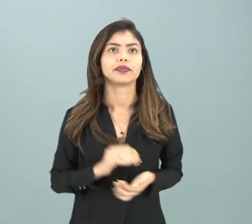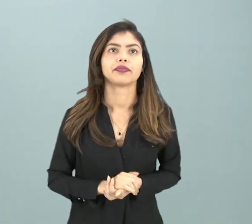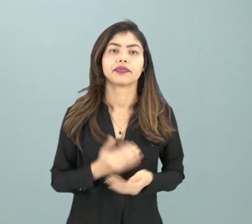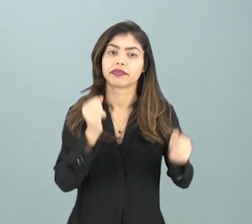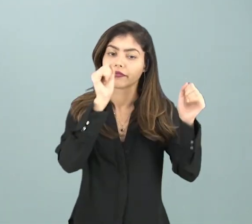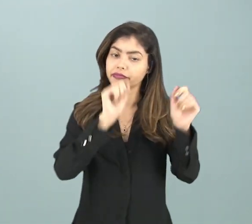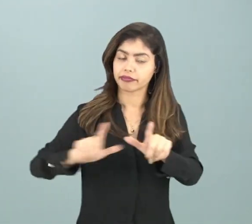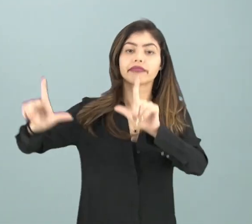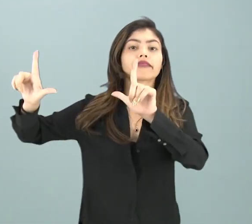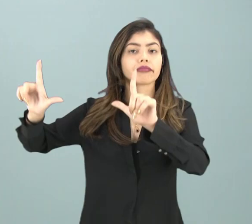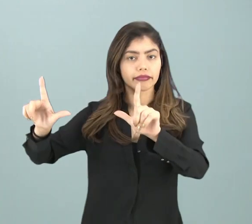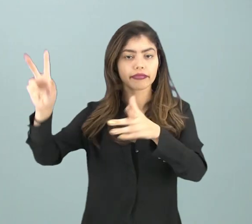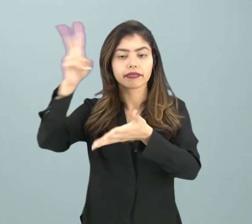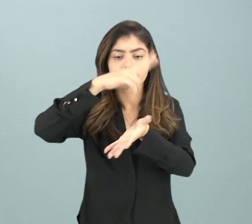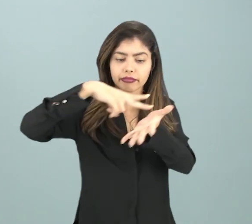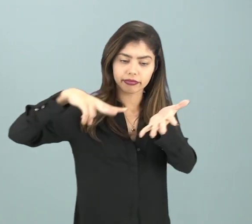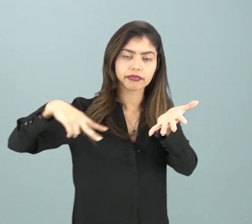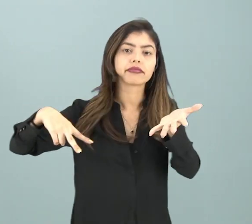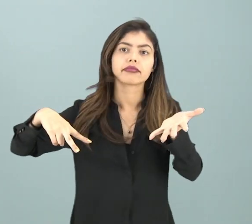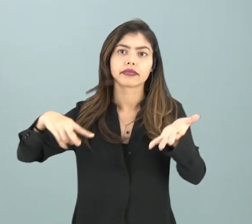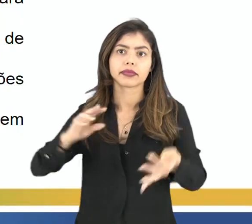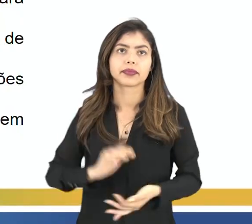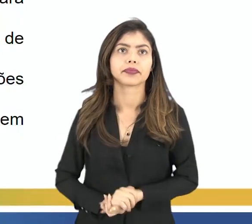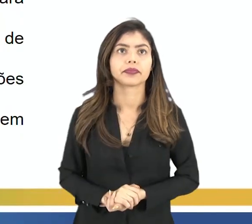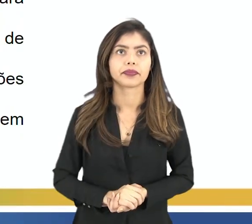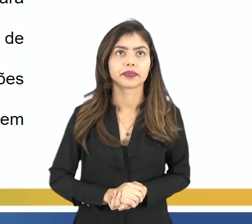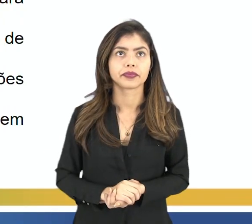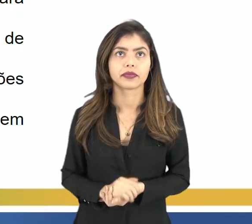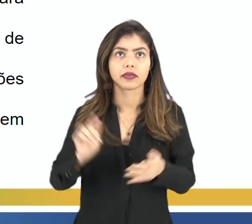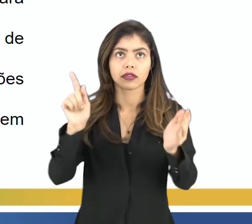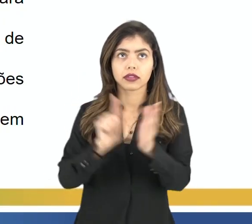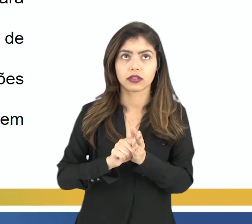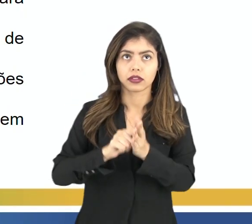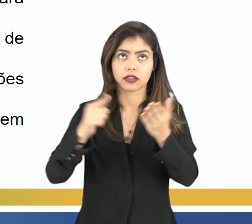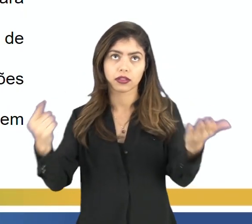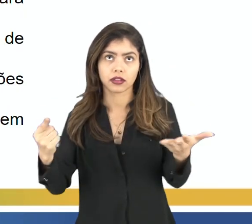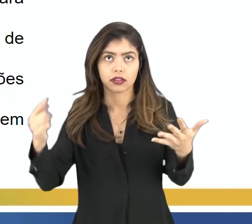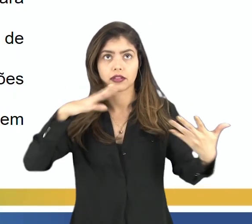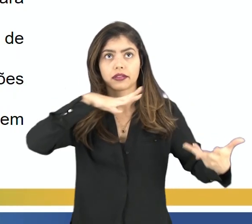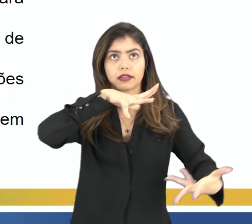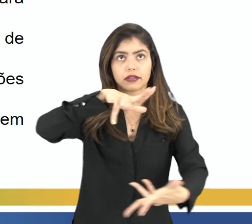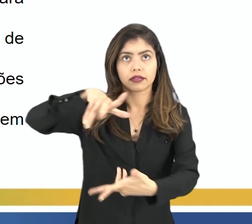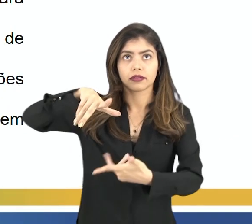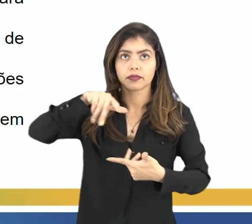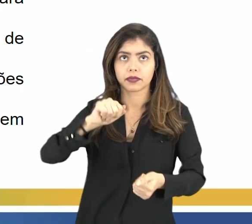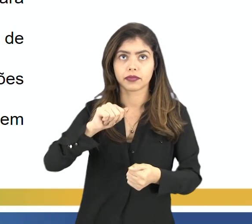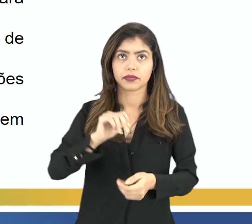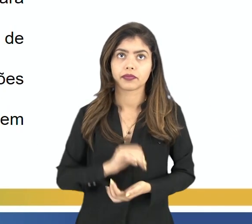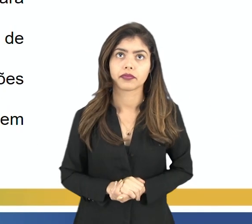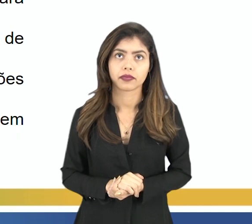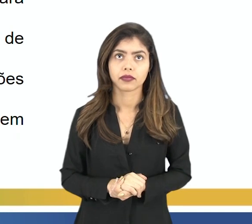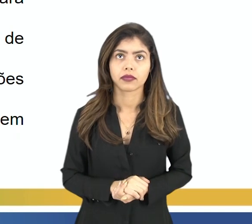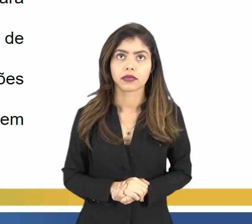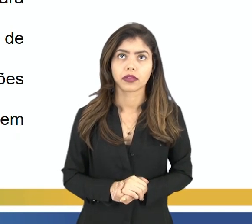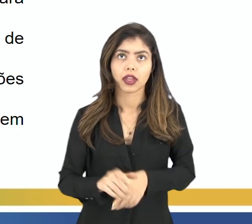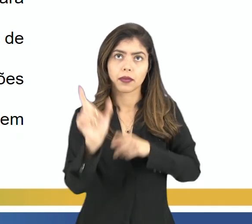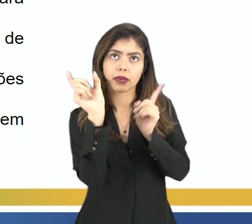Acompanhem comigo a leitura do enunciado. Nos jornais, em todo o mundo,